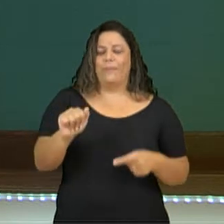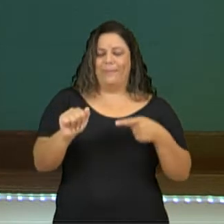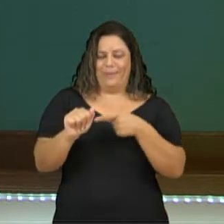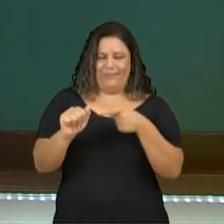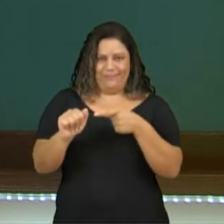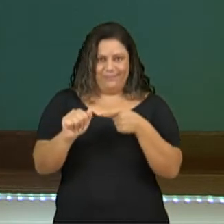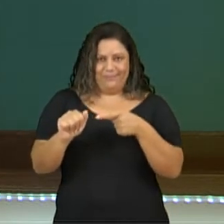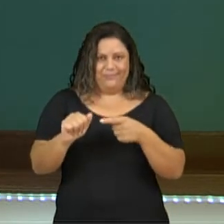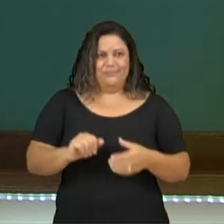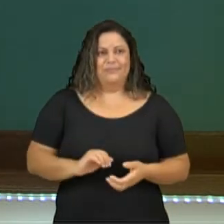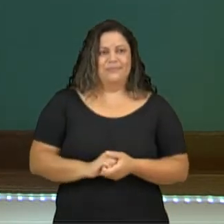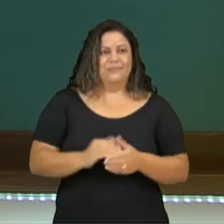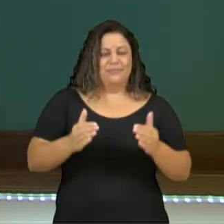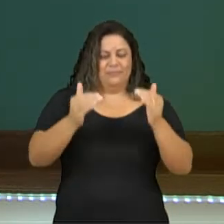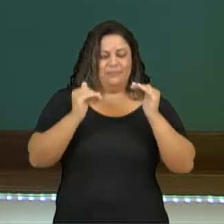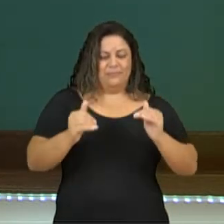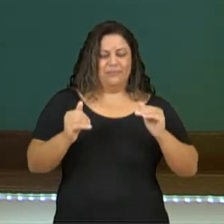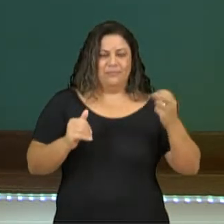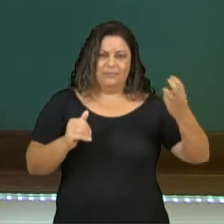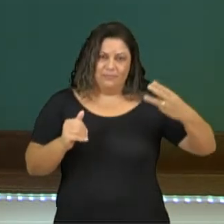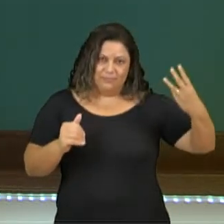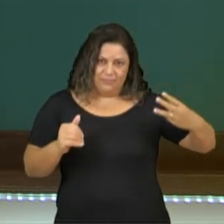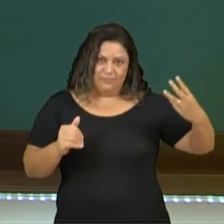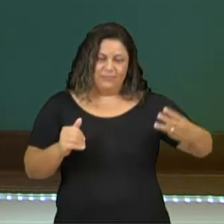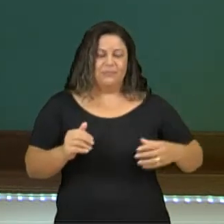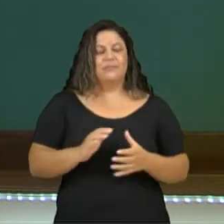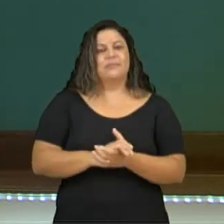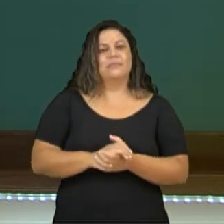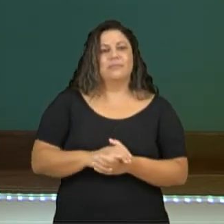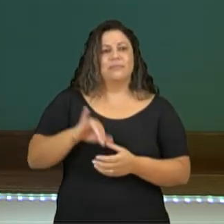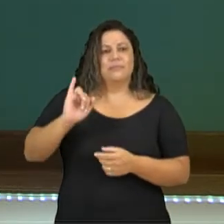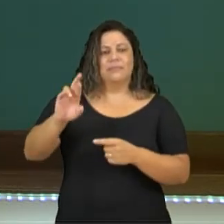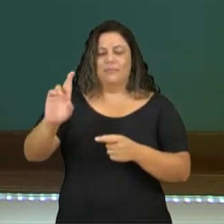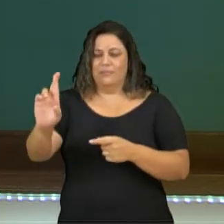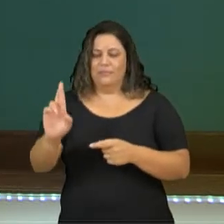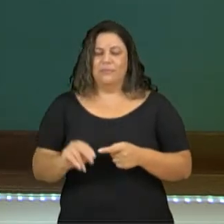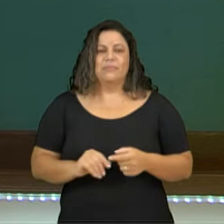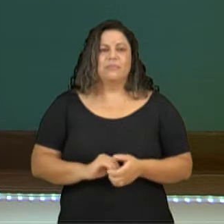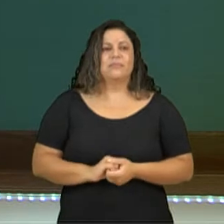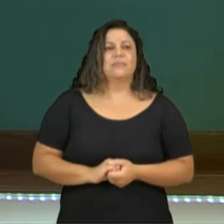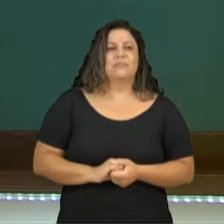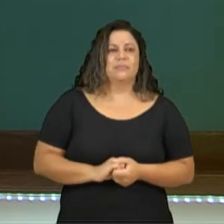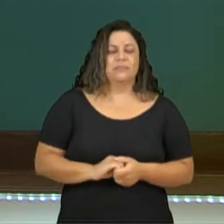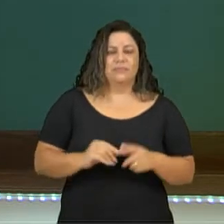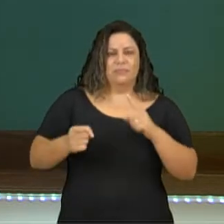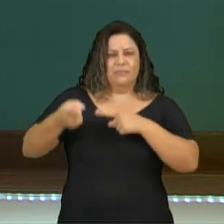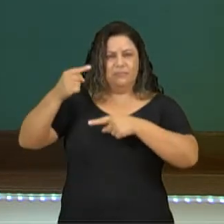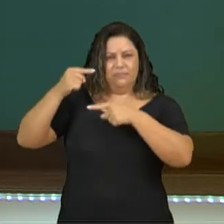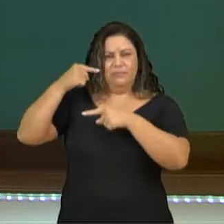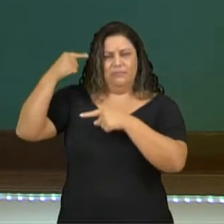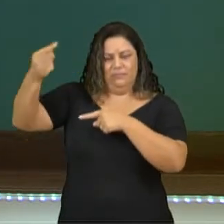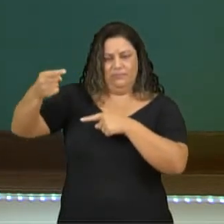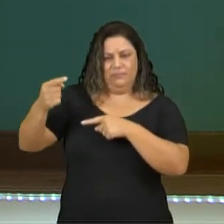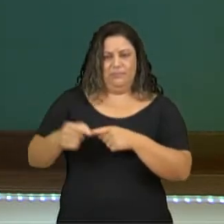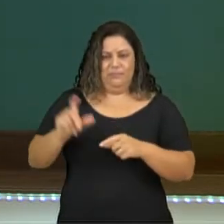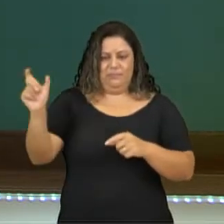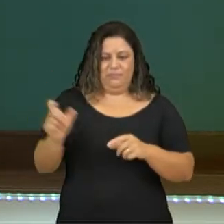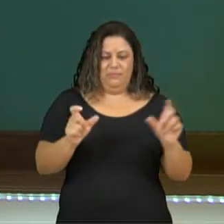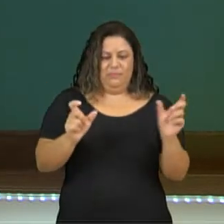manzanas. Verbos de terceira conjugação, os verbos terminados em ir. Lá, quando a gente fez a conjugação com tu,